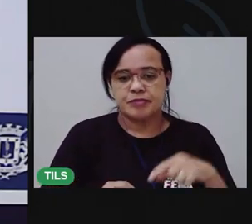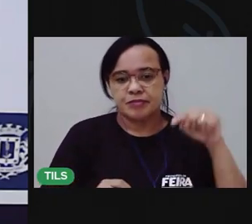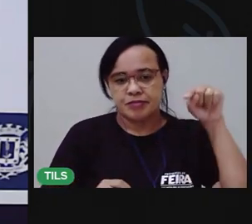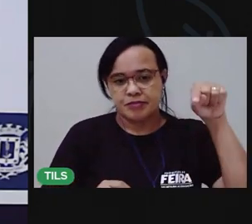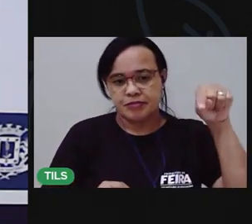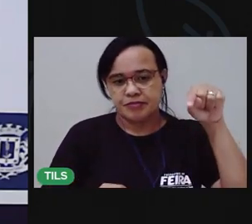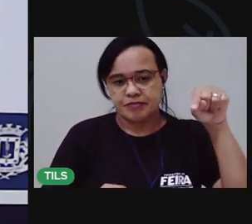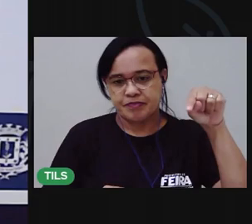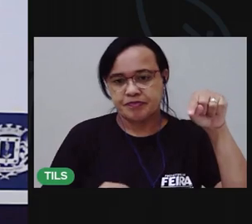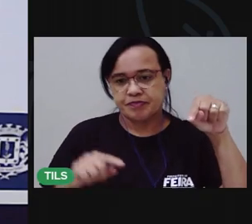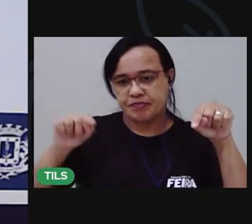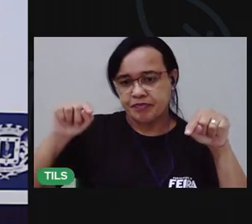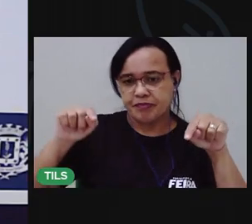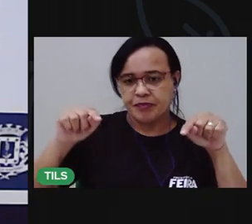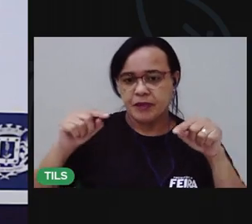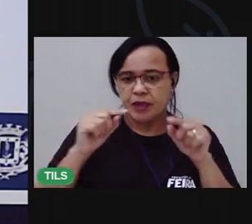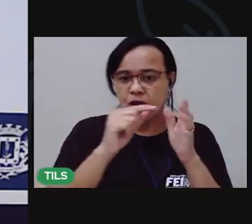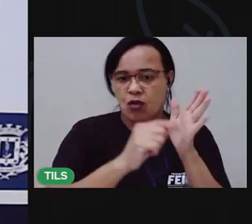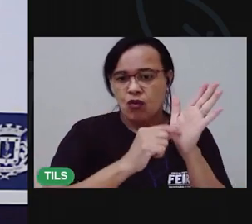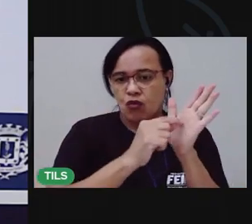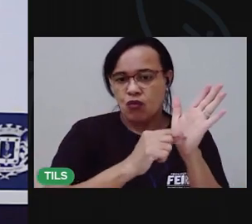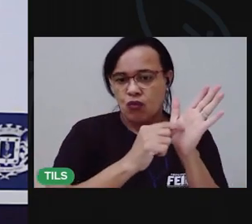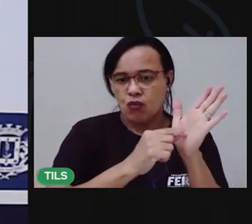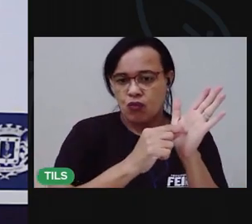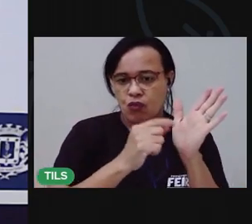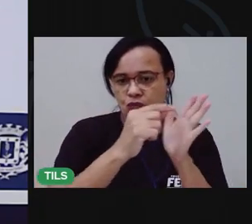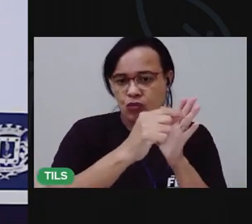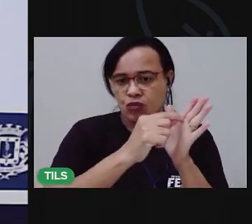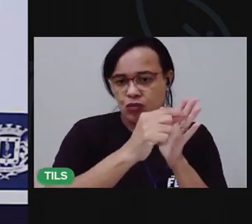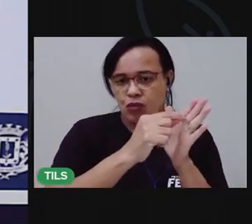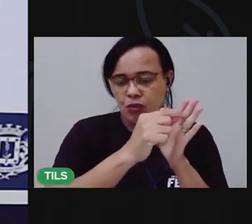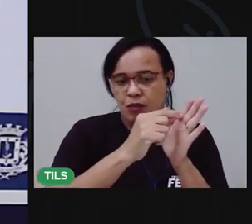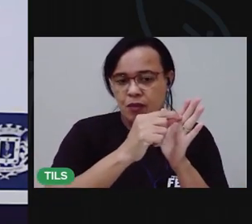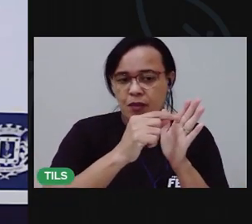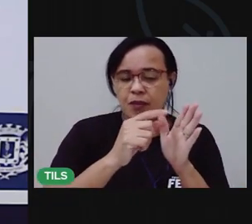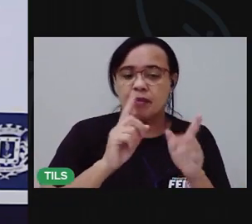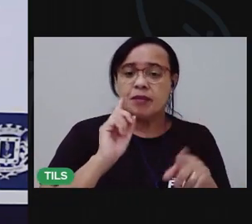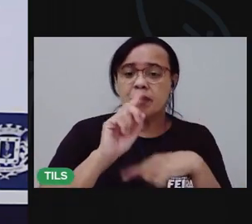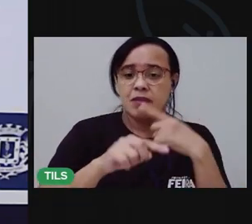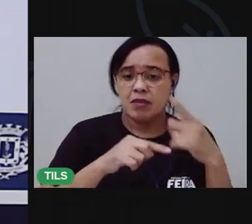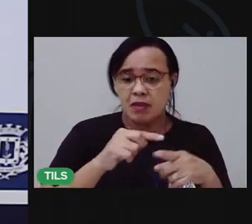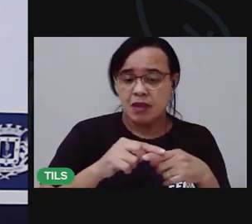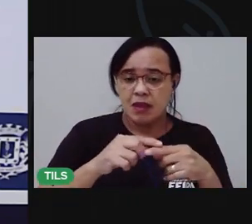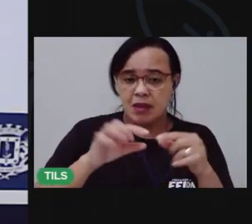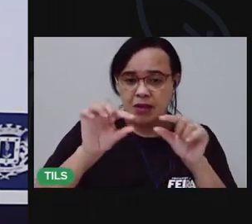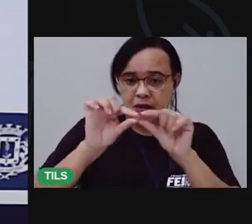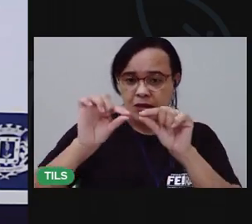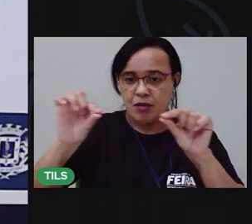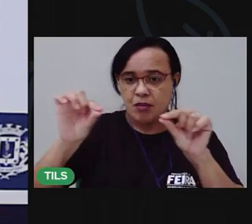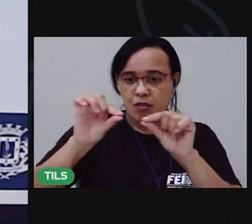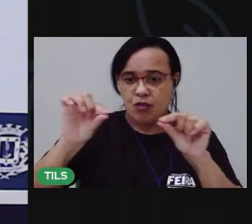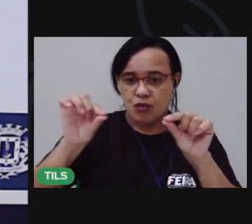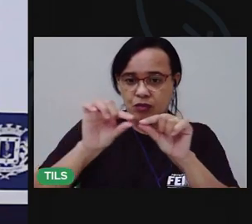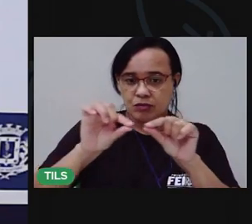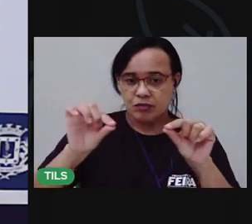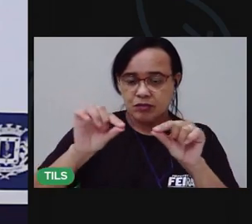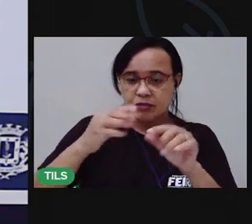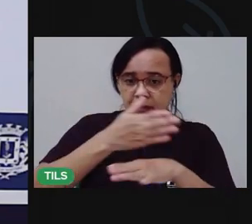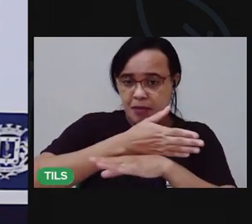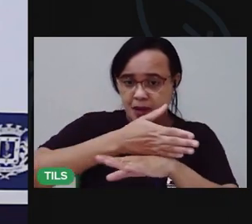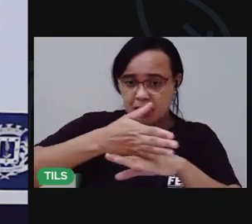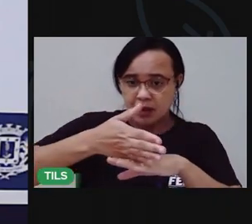faça outro deste. Dois furos de um lado, dois furos do outro lado.